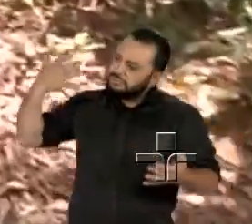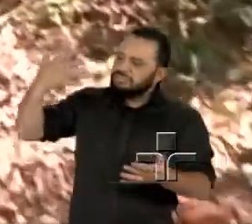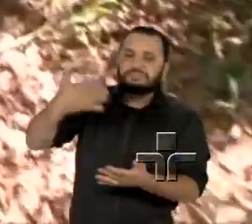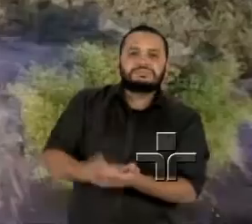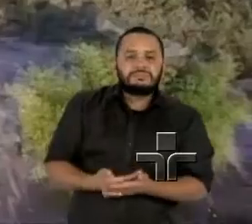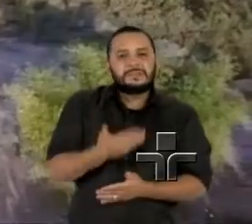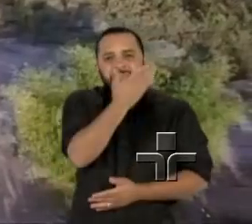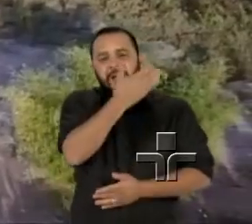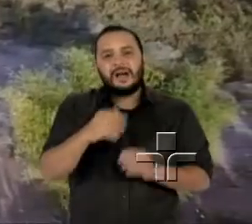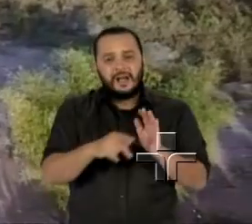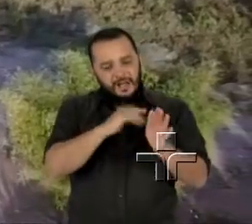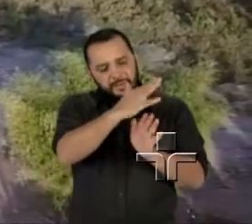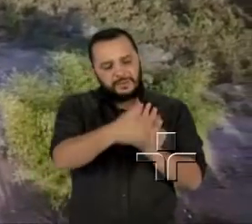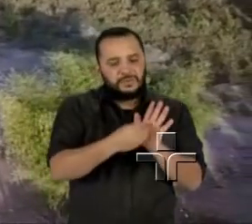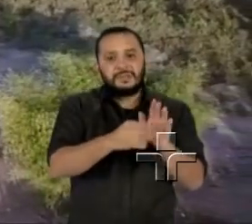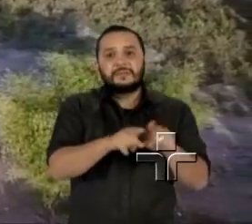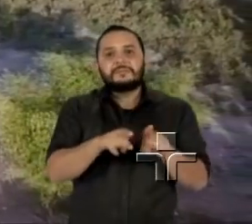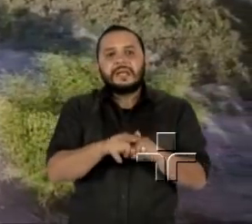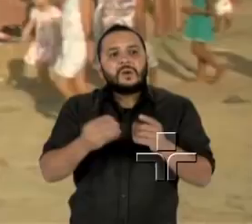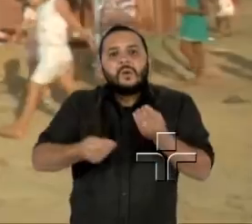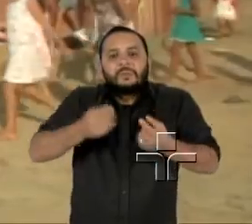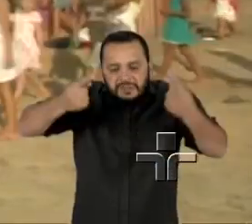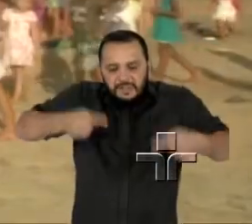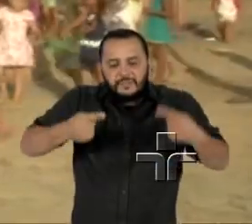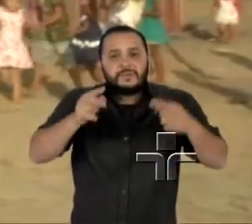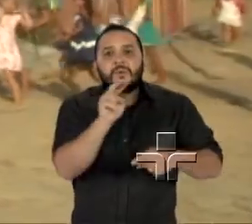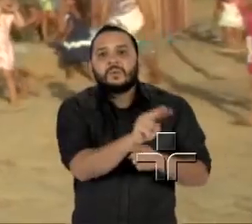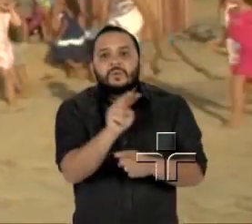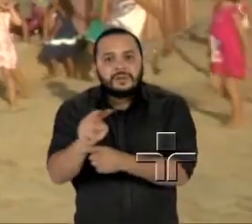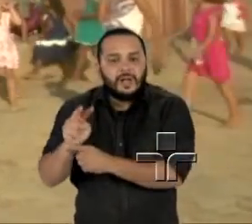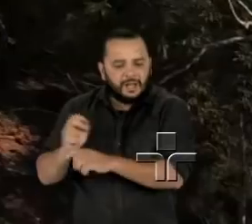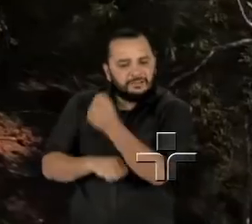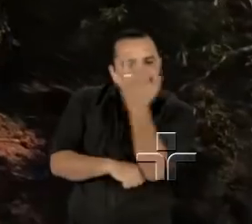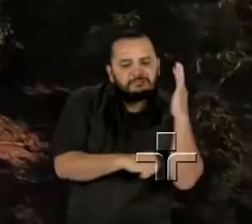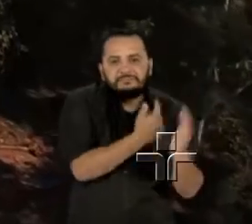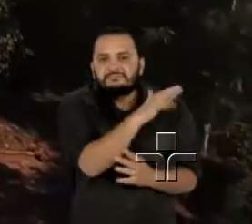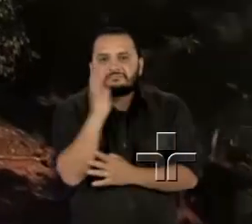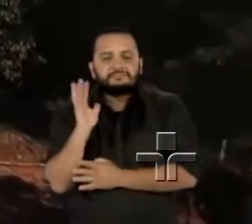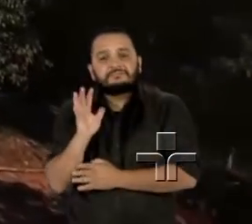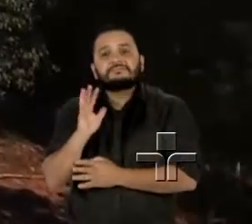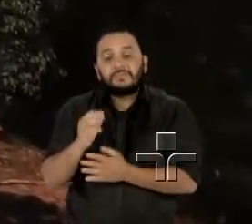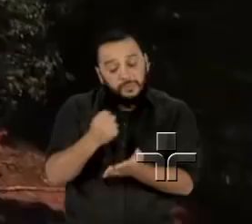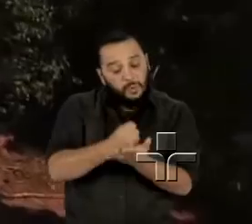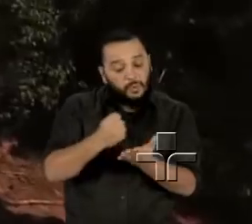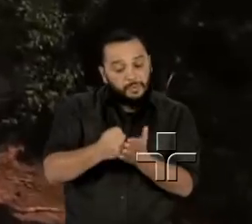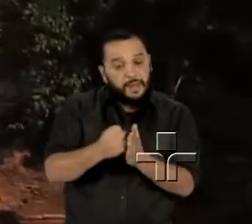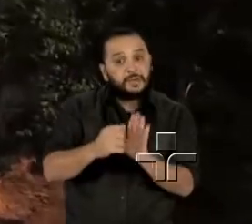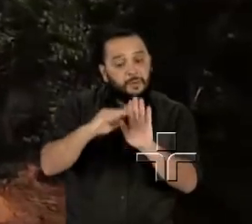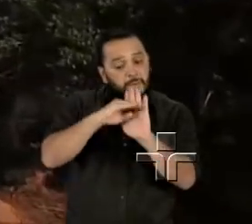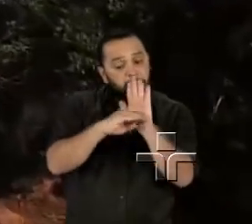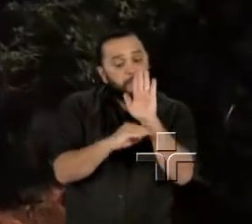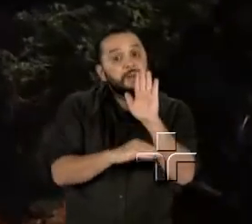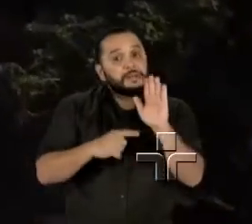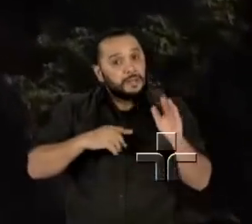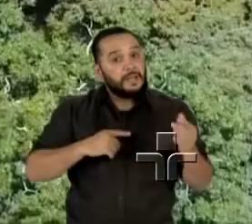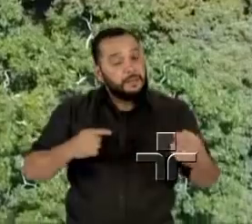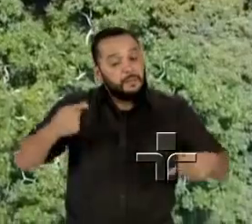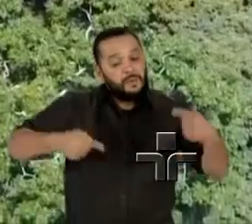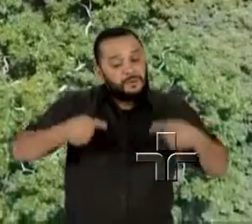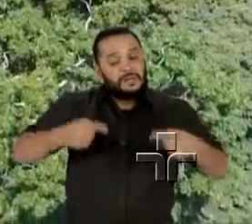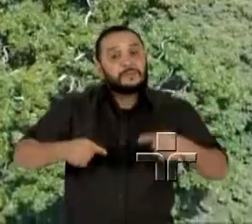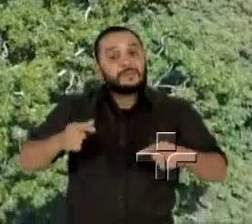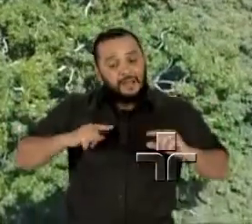Pan-Amazônia e dos desafios para a preservação da natureza e dos povos originais, o documento é polêmico ao tratar das ações da Igreja.